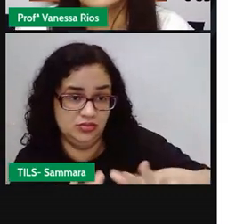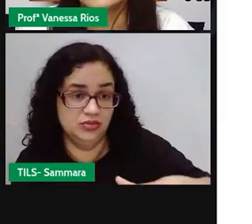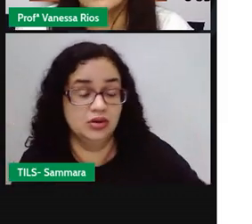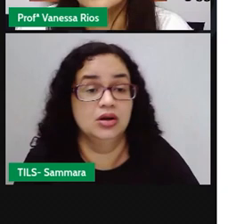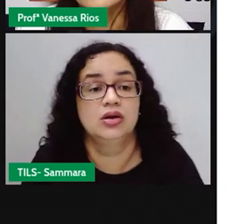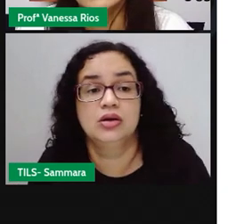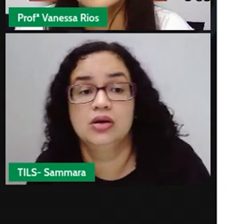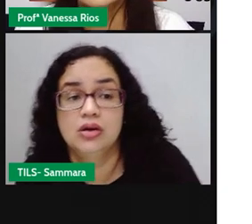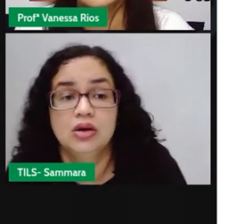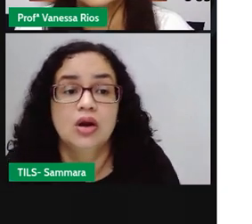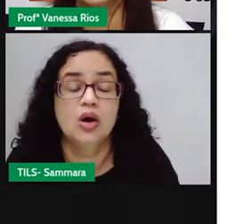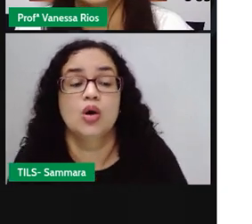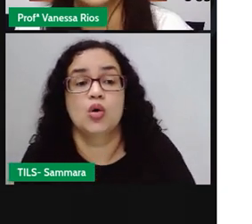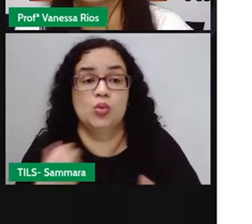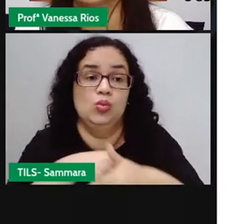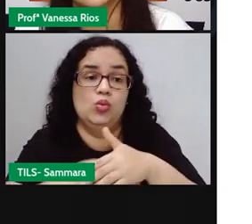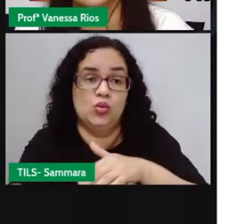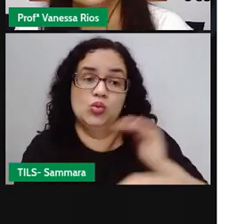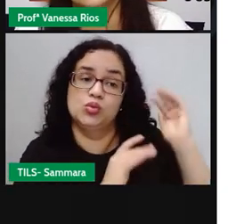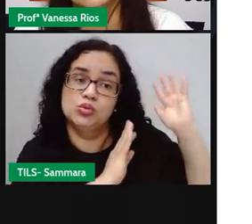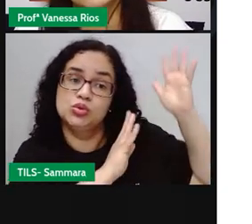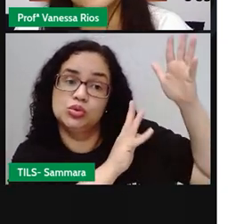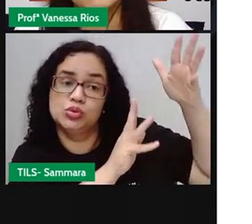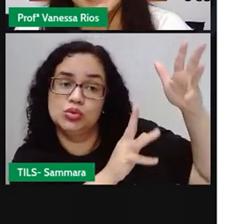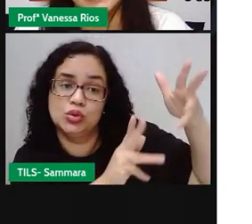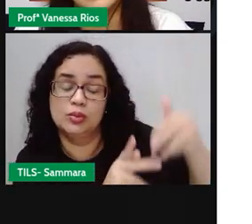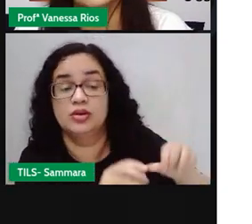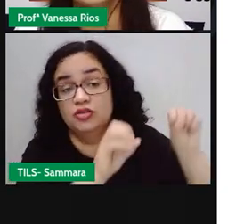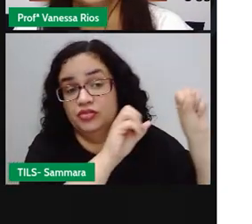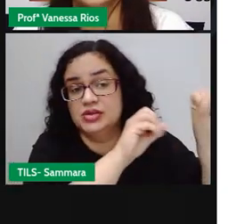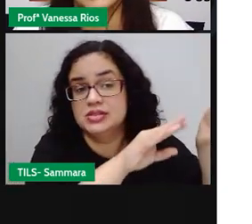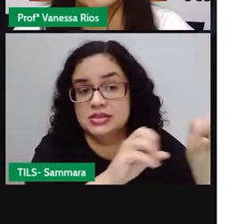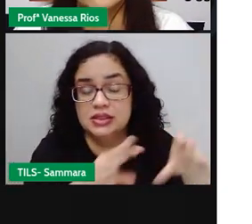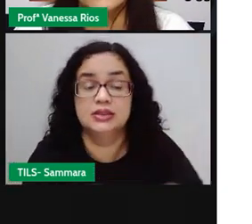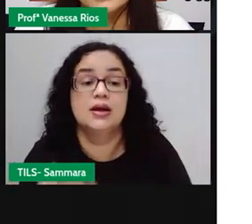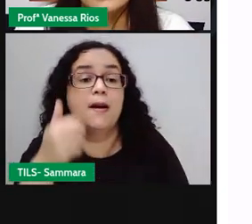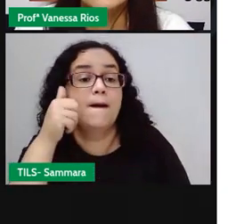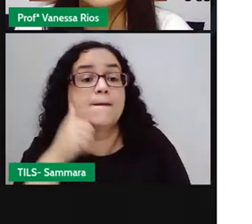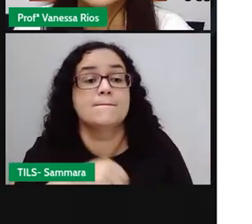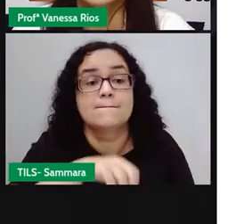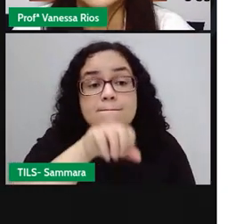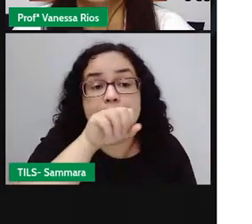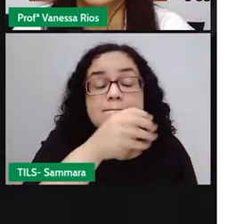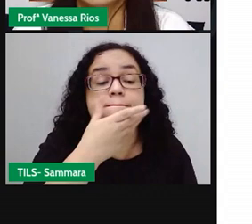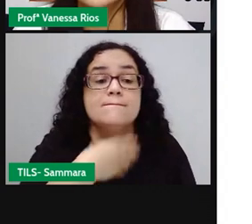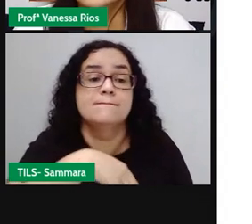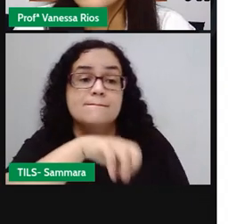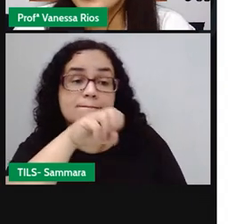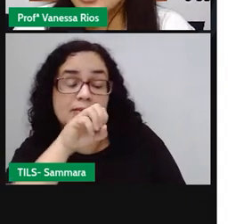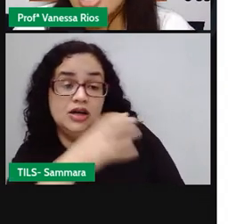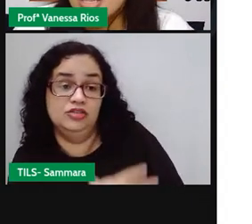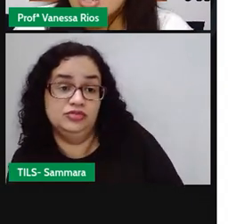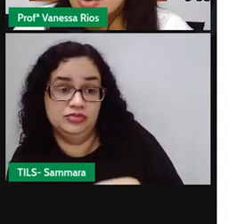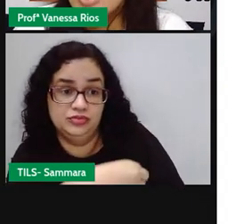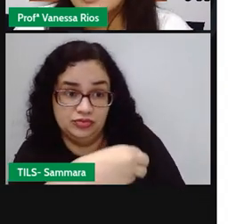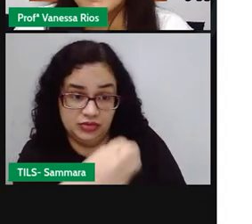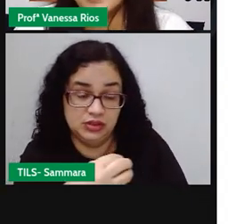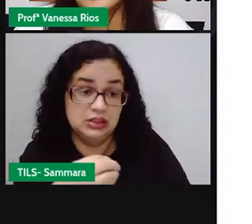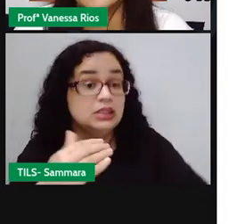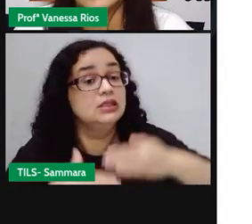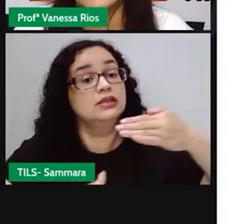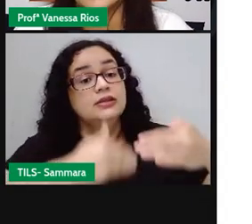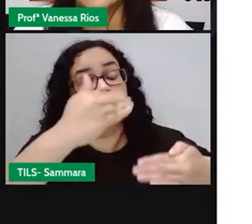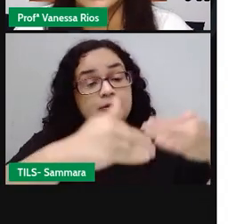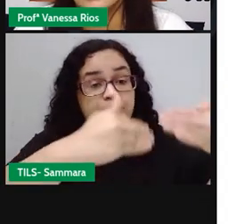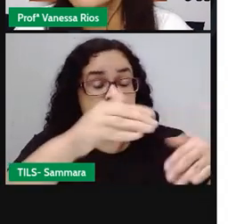tradições. São ensinadas aí de pai pra filho e atravessam as gerações e